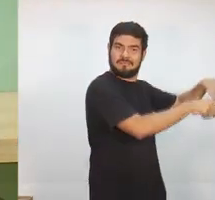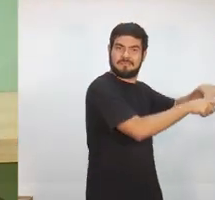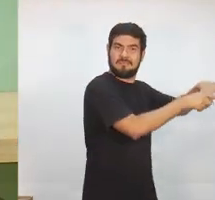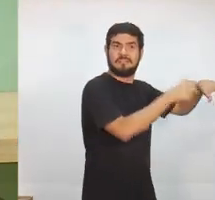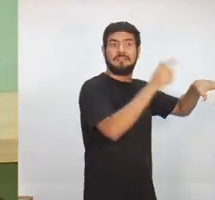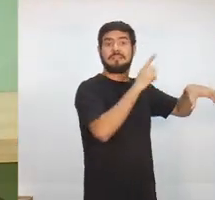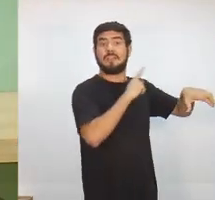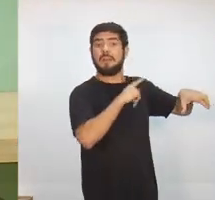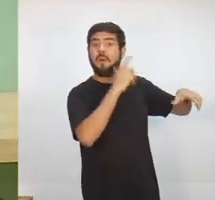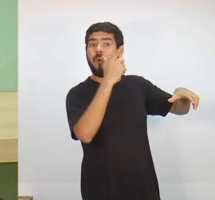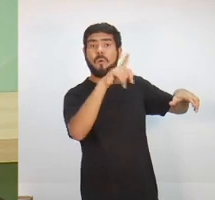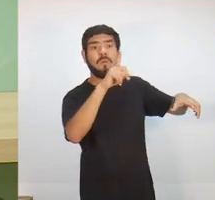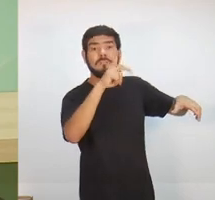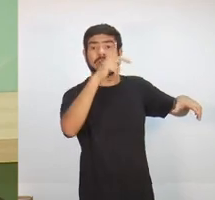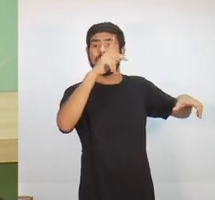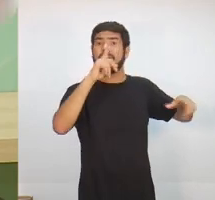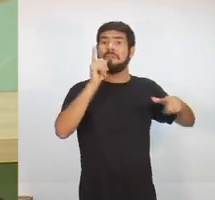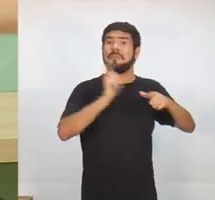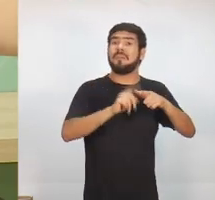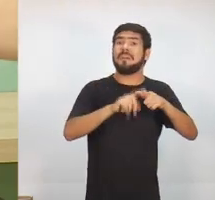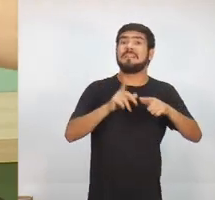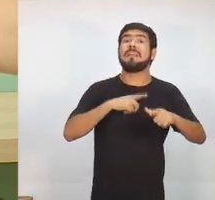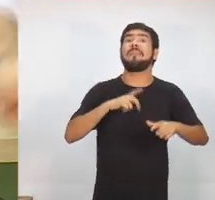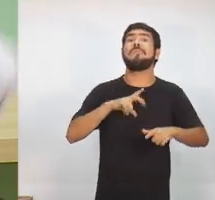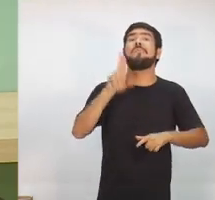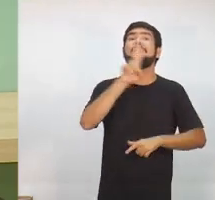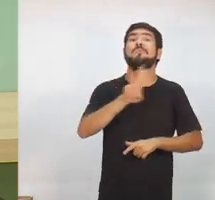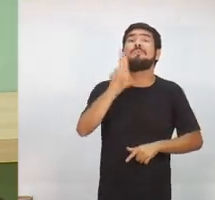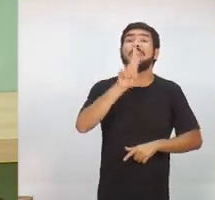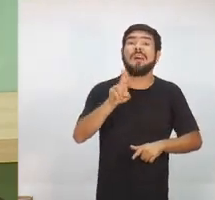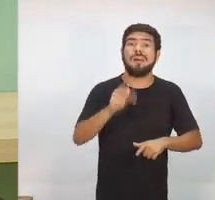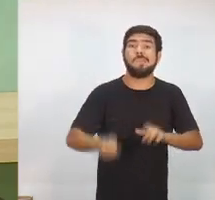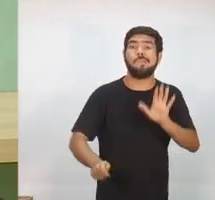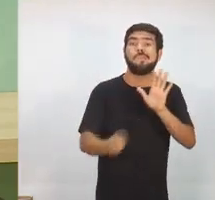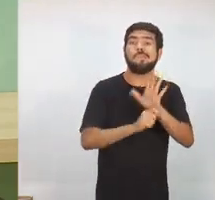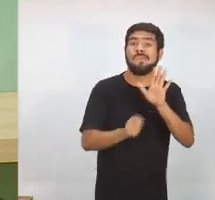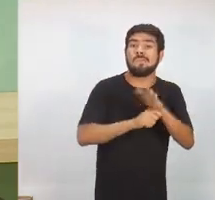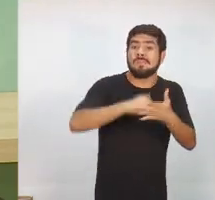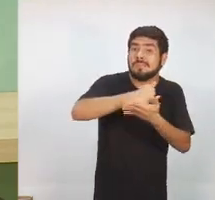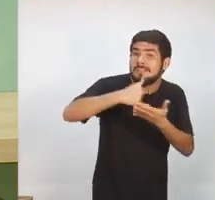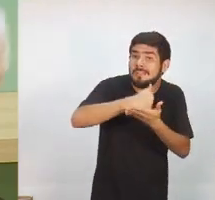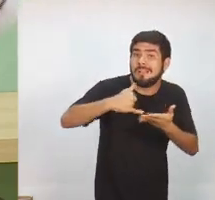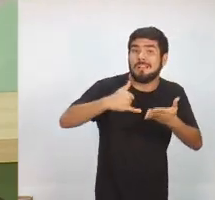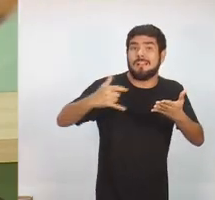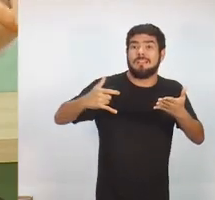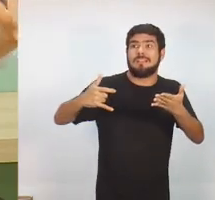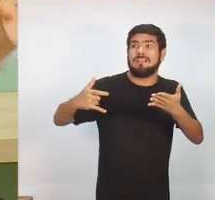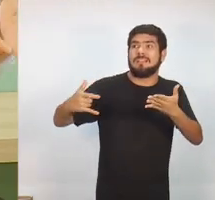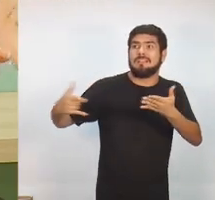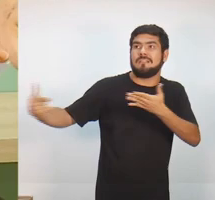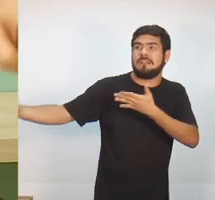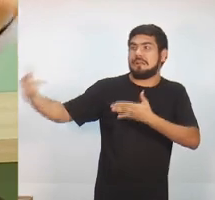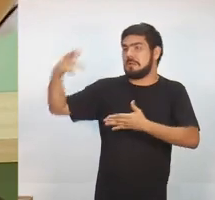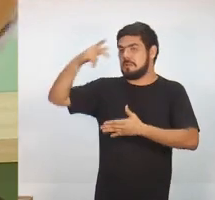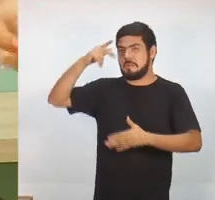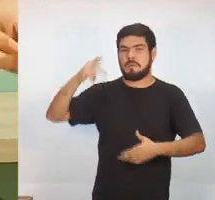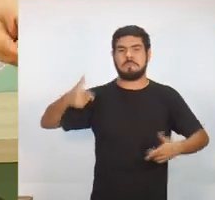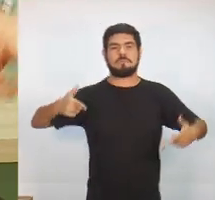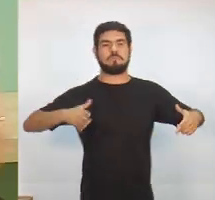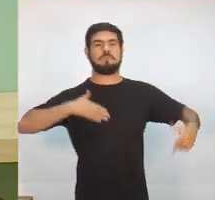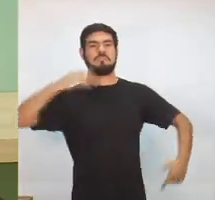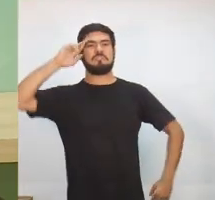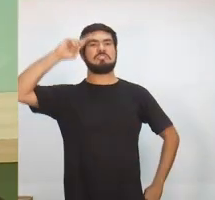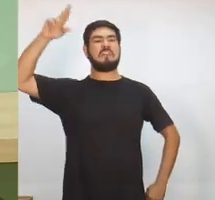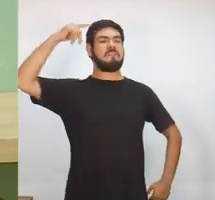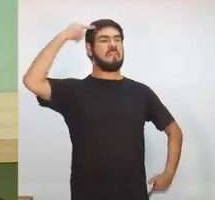e tem outros que é outro. Porque tem o usuário que está lá dentro sendo comandado pelo narcotraficante, pelo chefão.